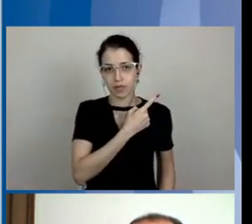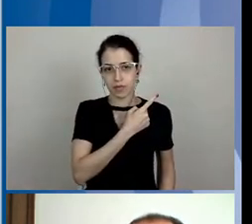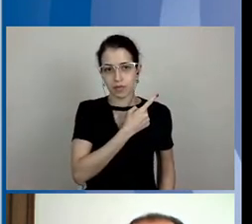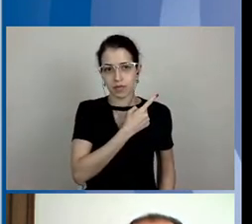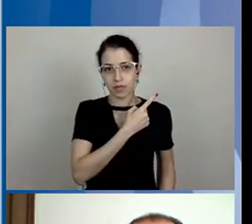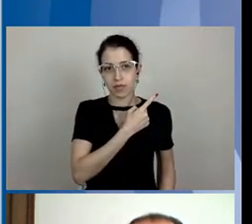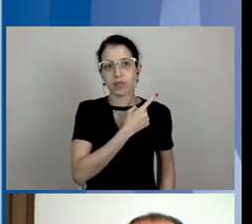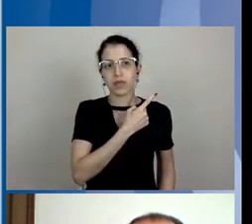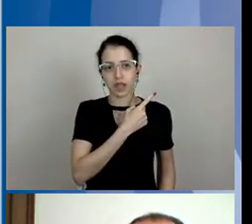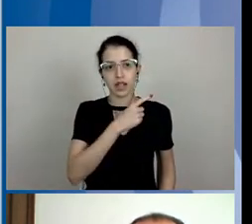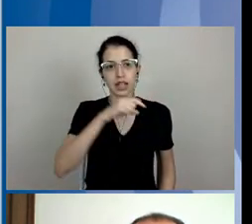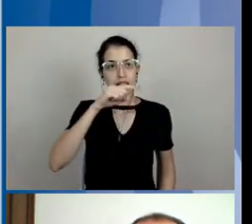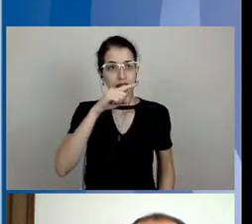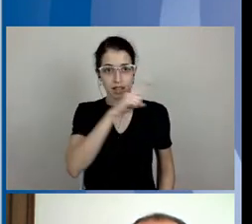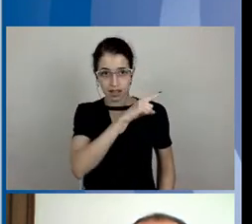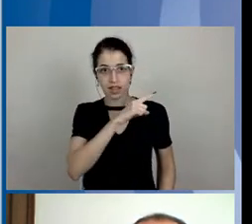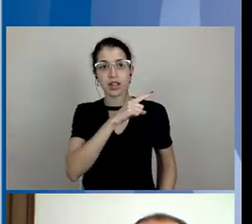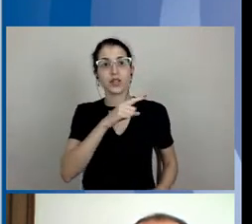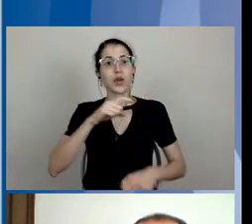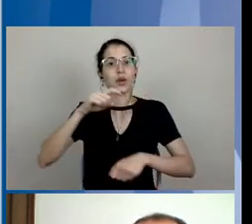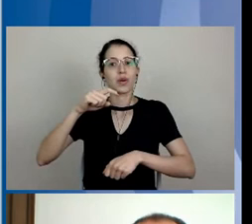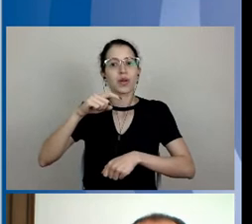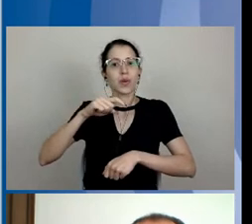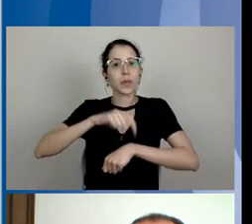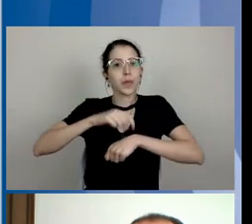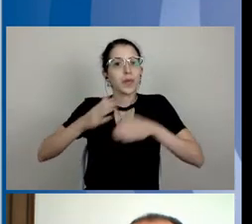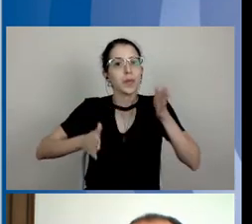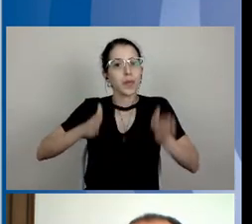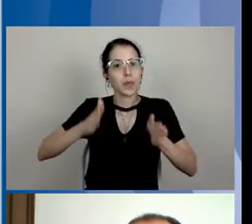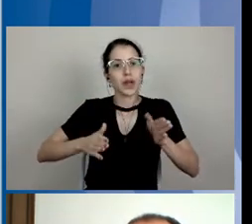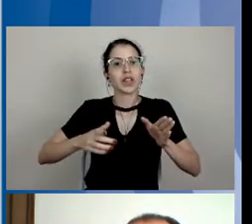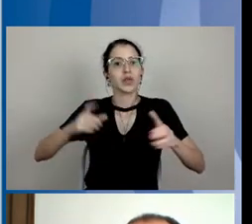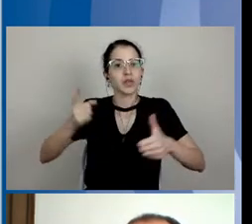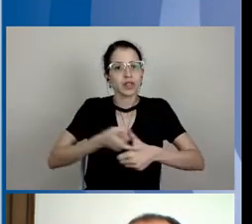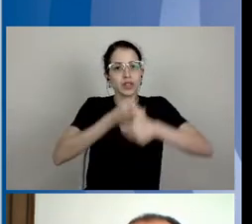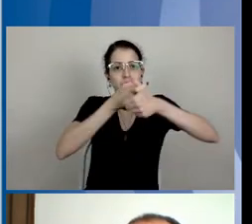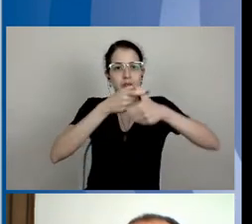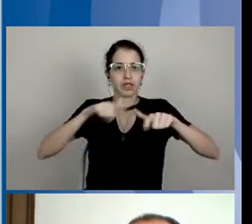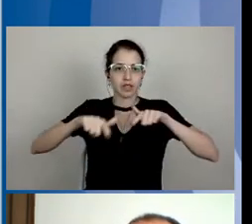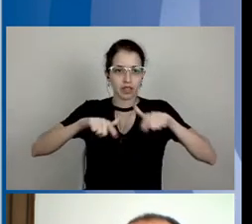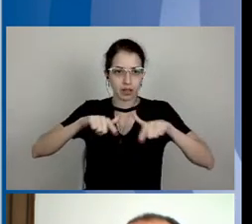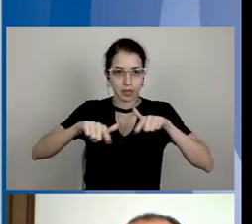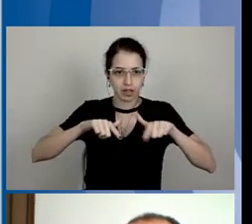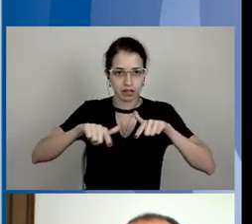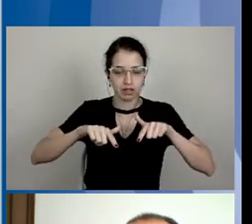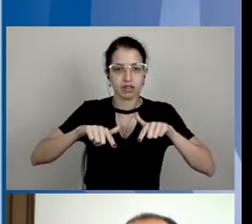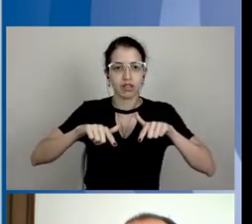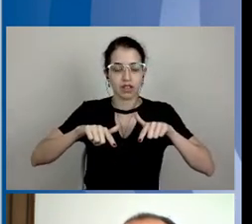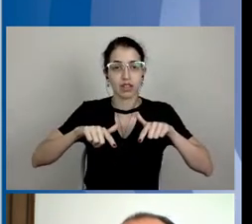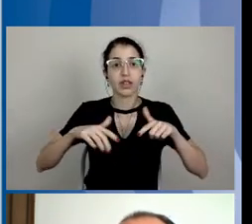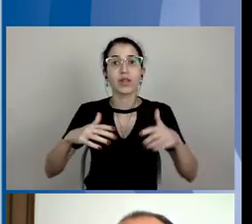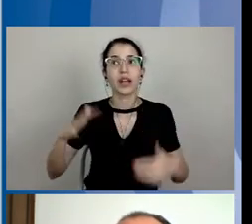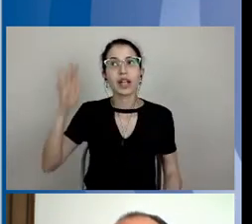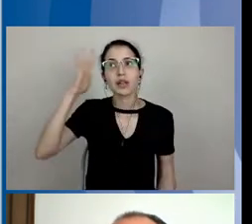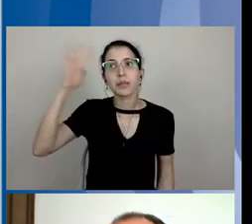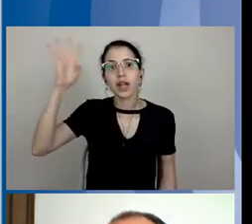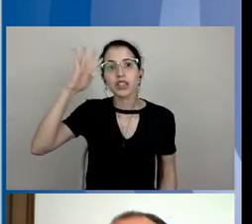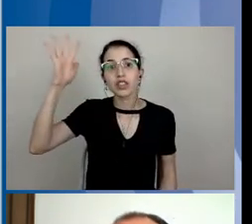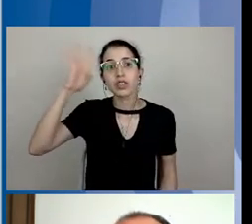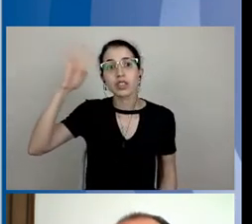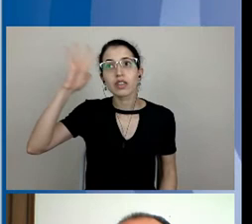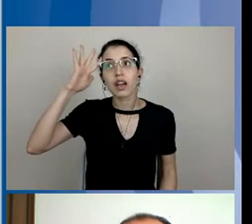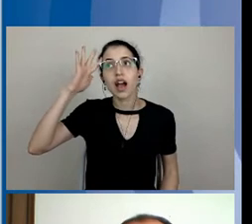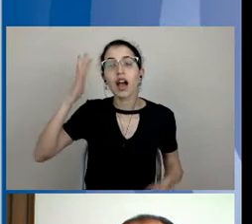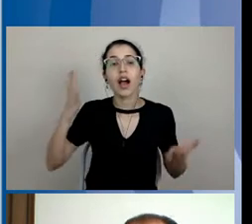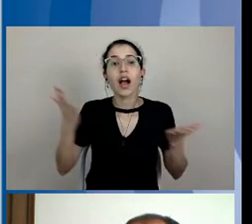atividades e ainda assim a curva cresceu, imagina o que que nós não teremos que fazer com a curva que já está nessa altura,